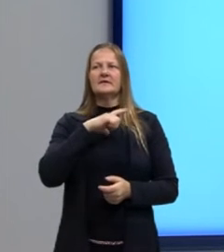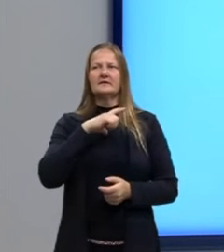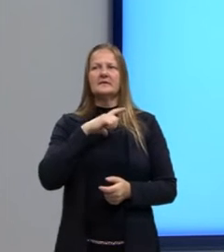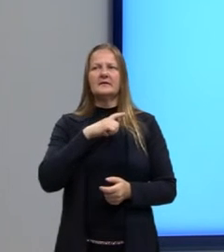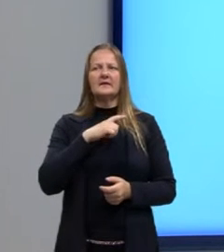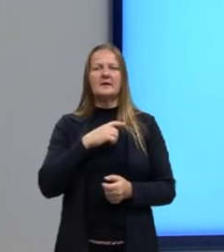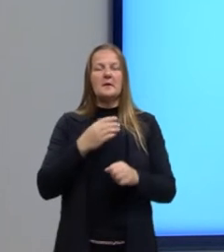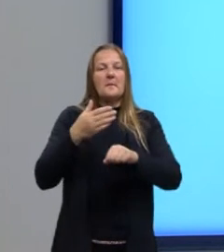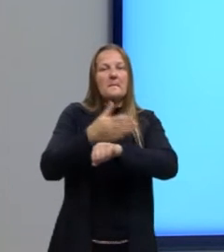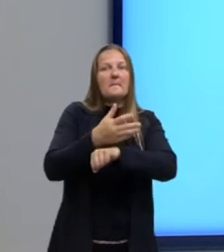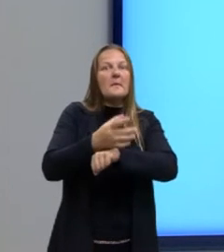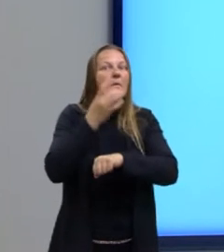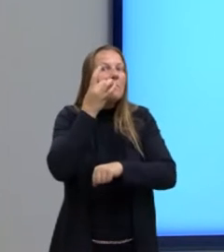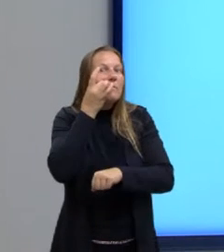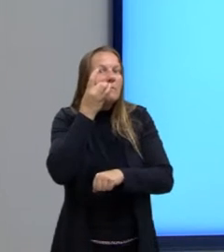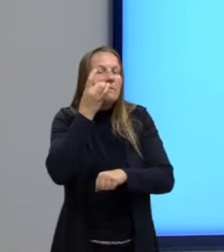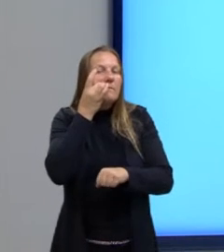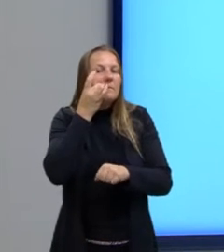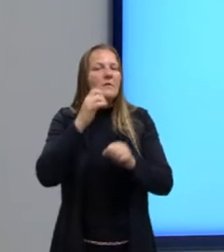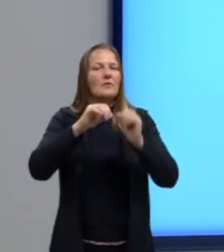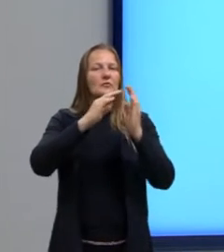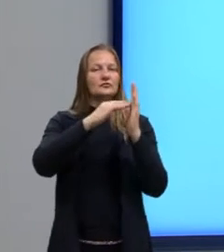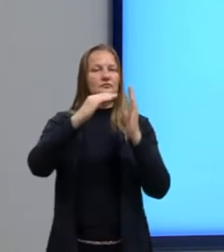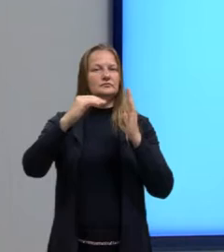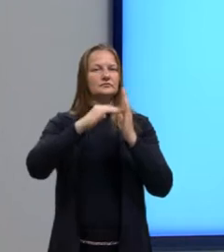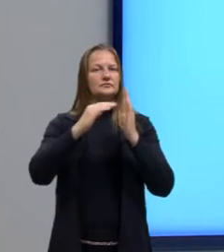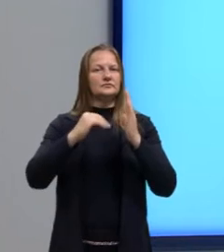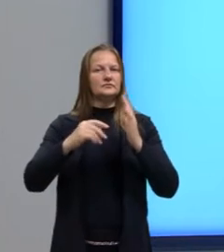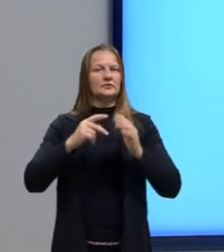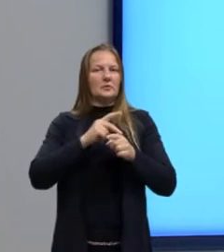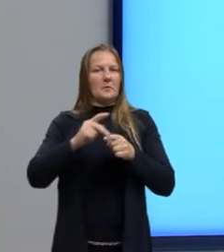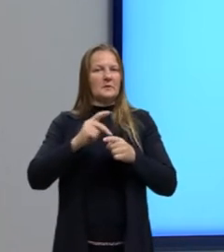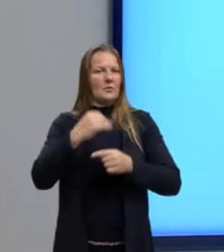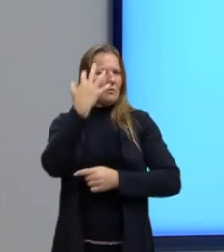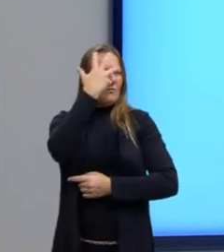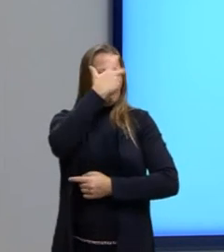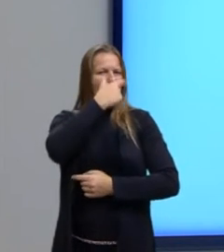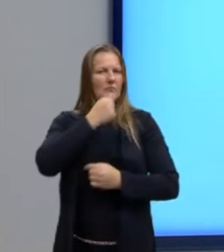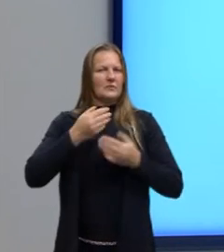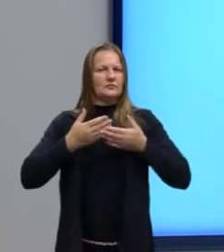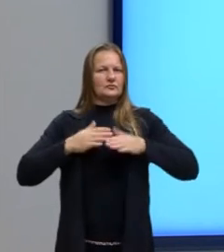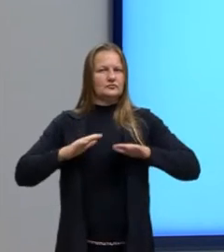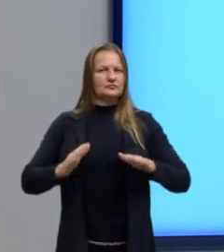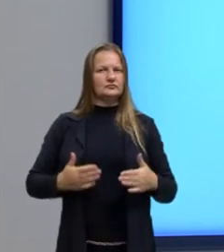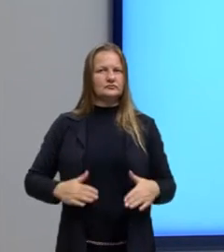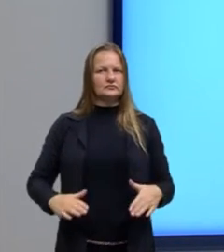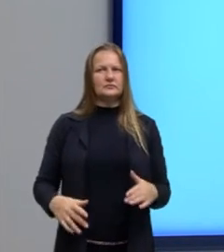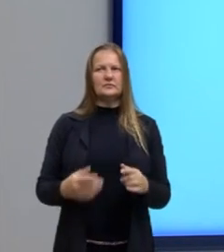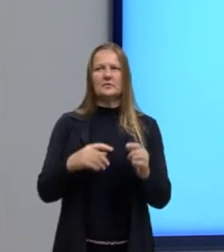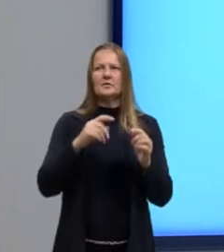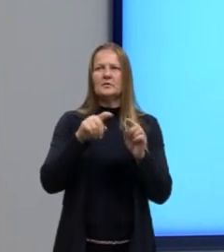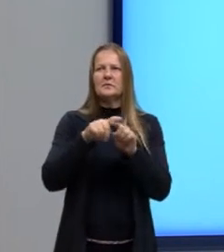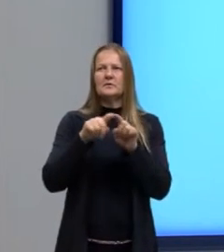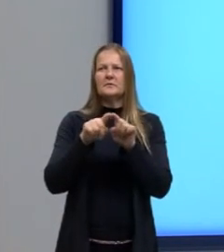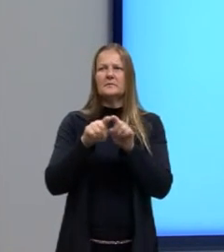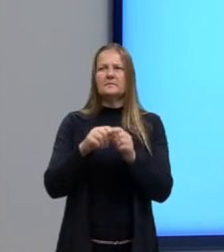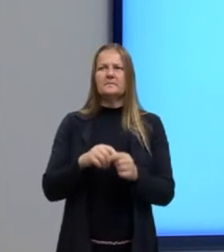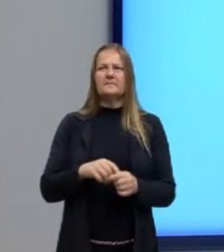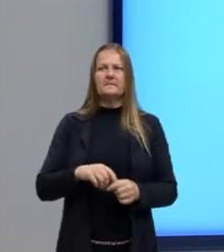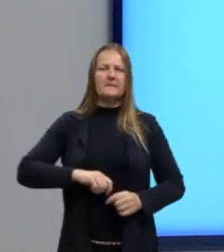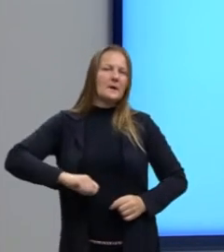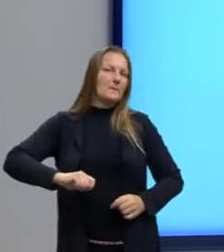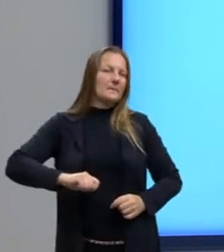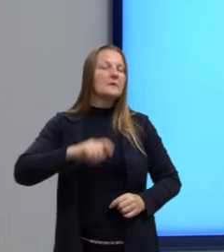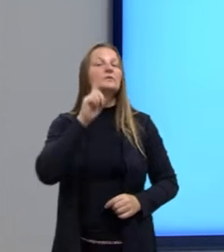essa presença da estética, do padrão de beleza da época, essa plaquinha muito popular